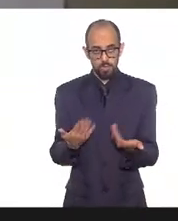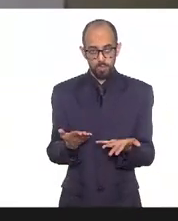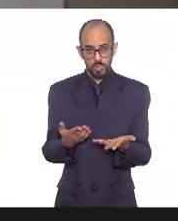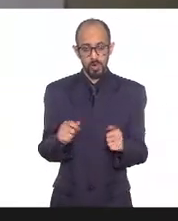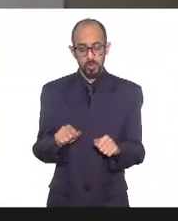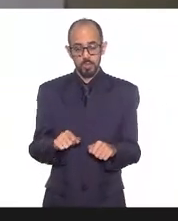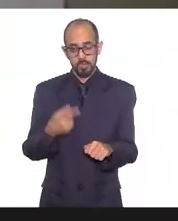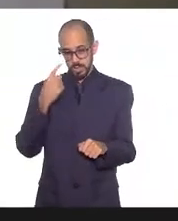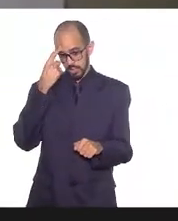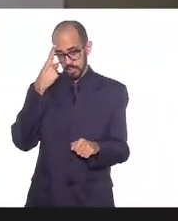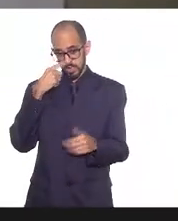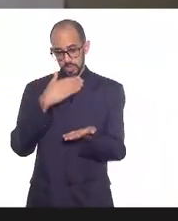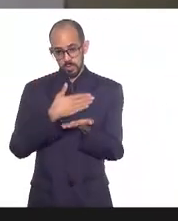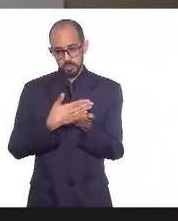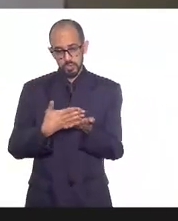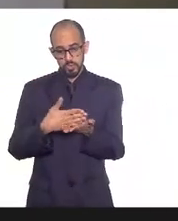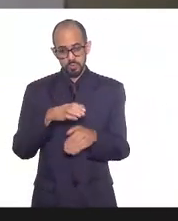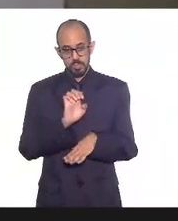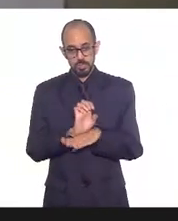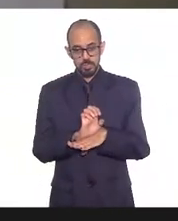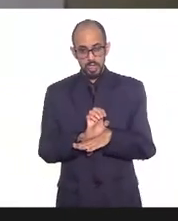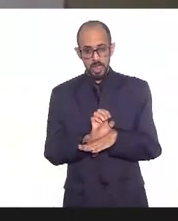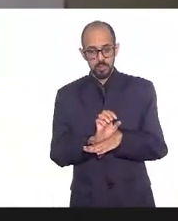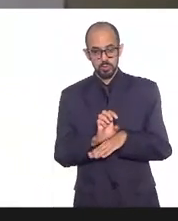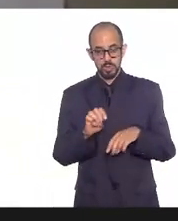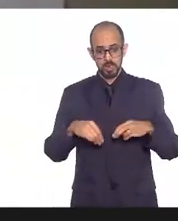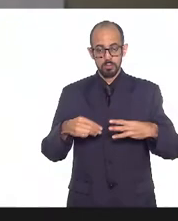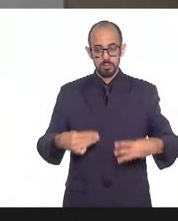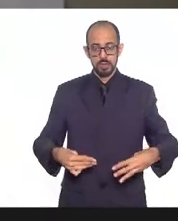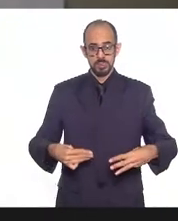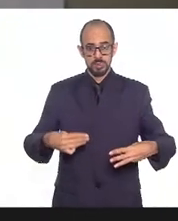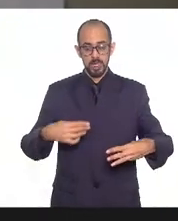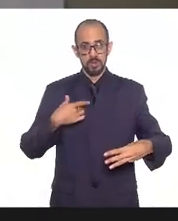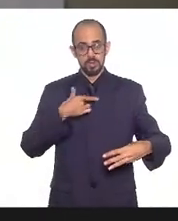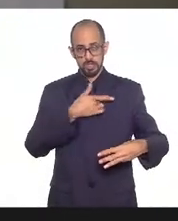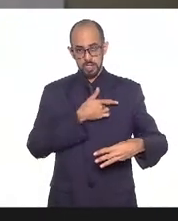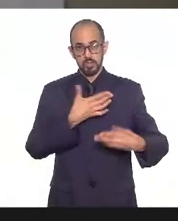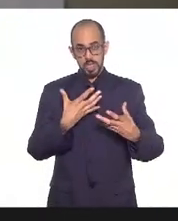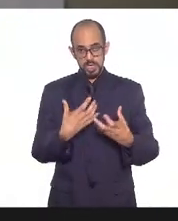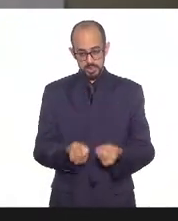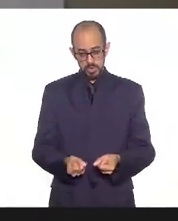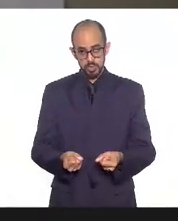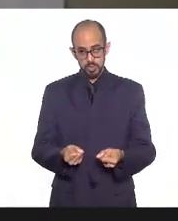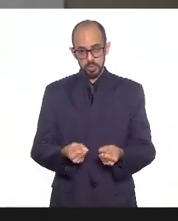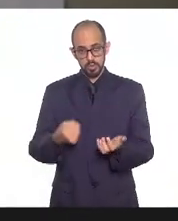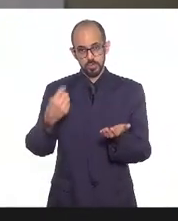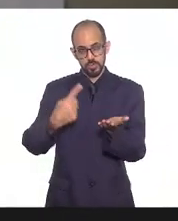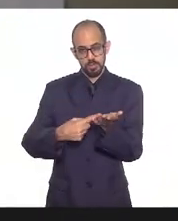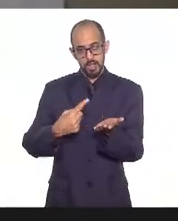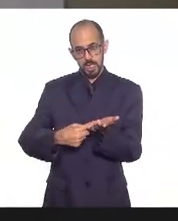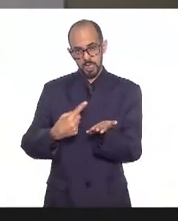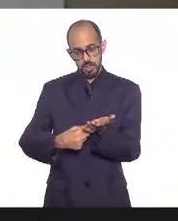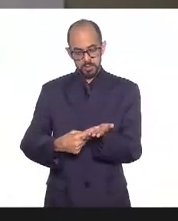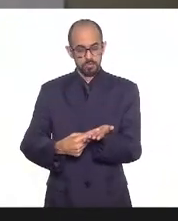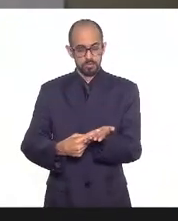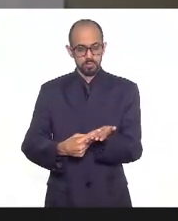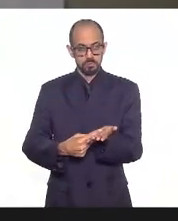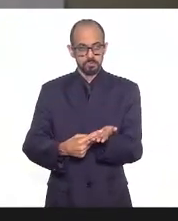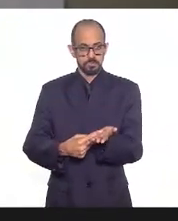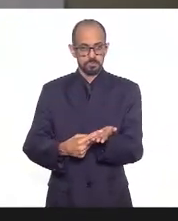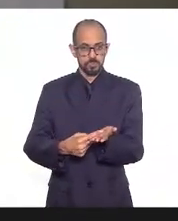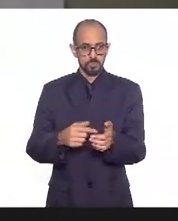pelos estados acabou sendo acatado pelo Ministério da Saúde acatado não acabou que se pactuou isso na Comissão